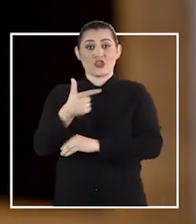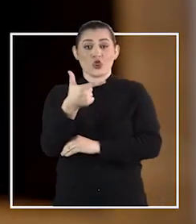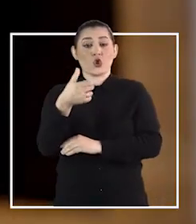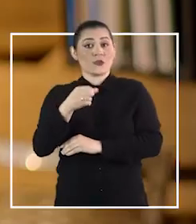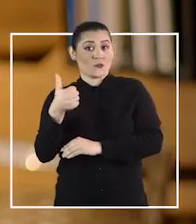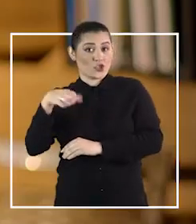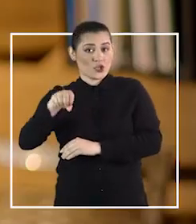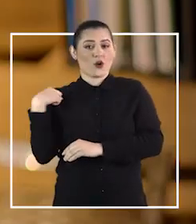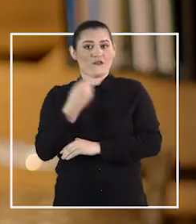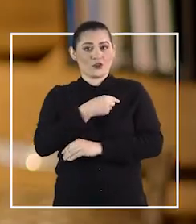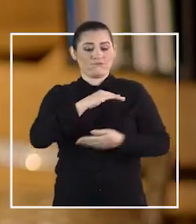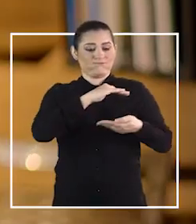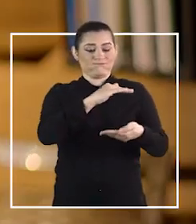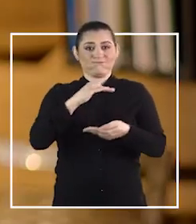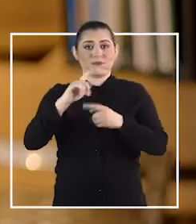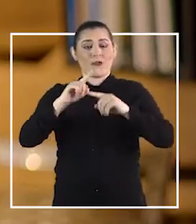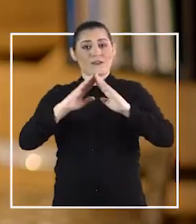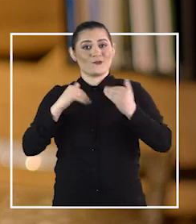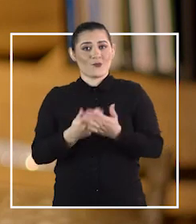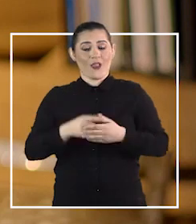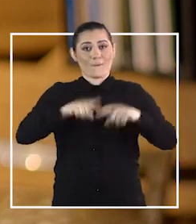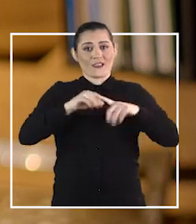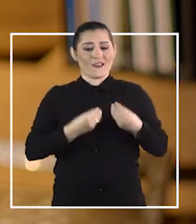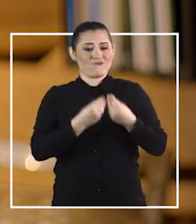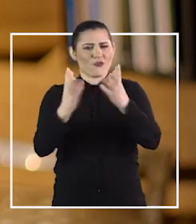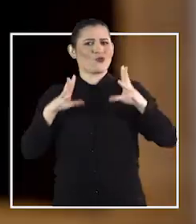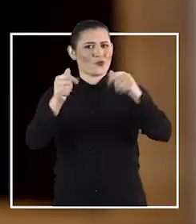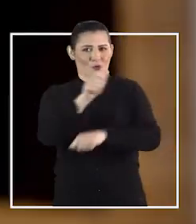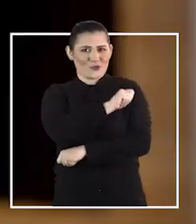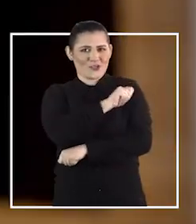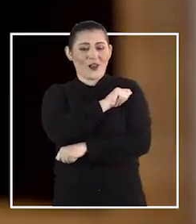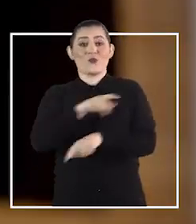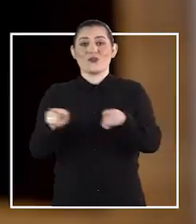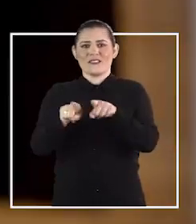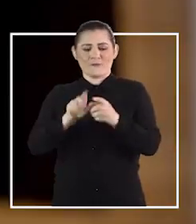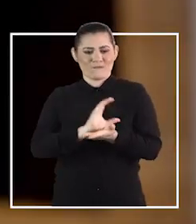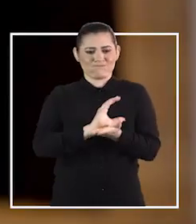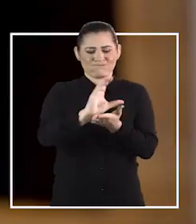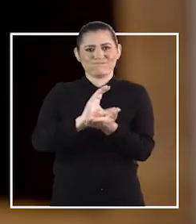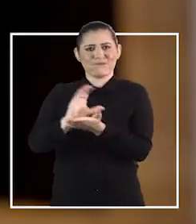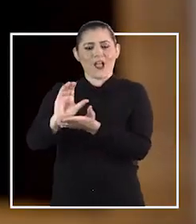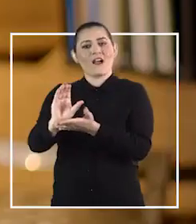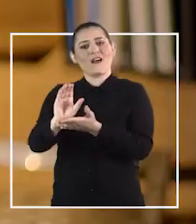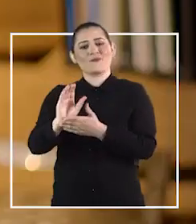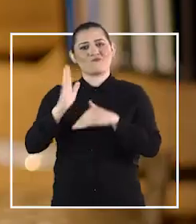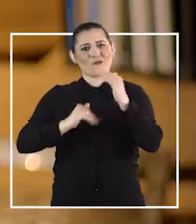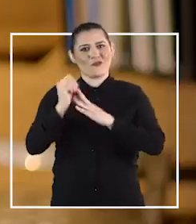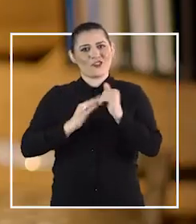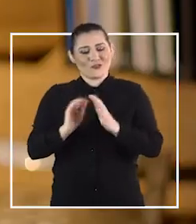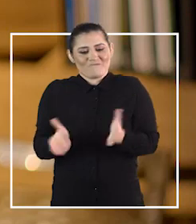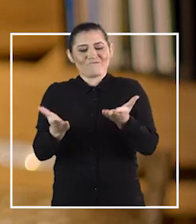2019, doamos material escolar para todos os nossos alunos. Investimos na formação continuada dos